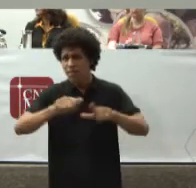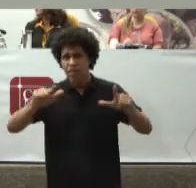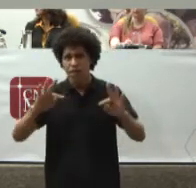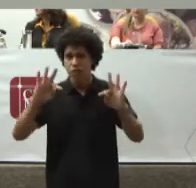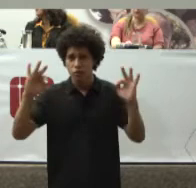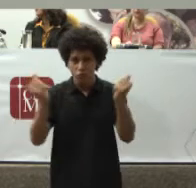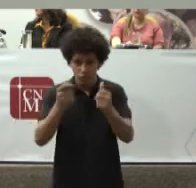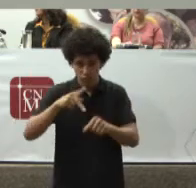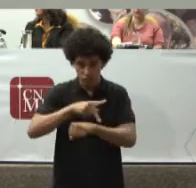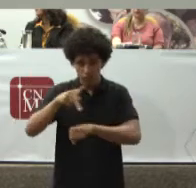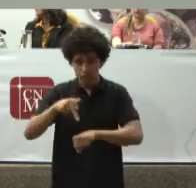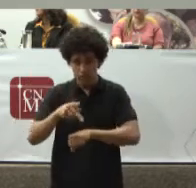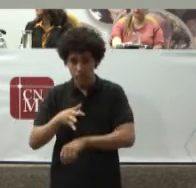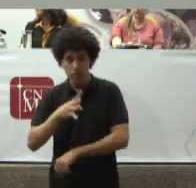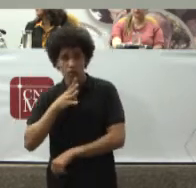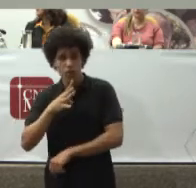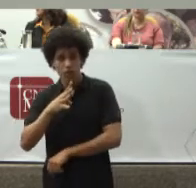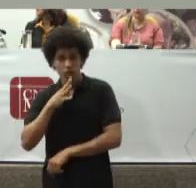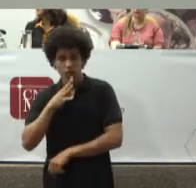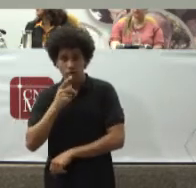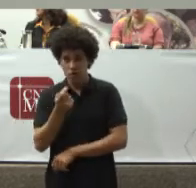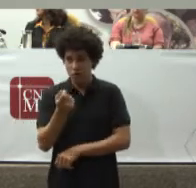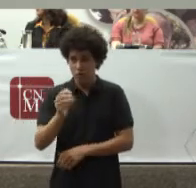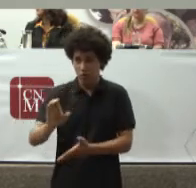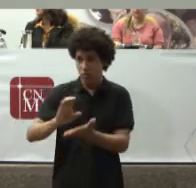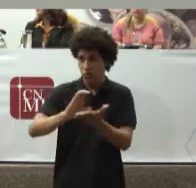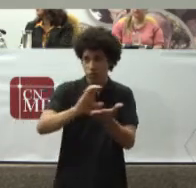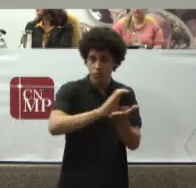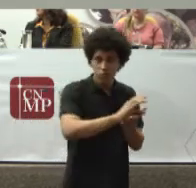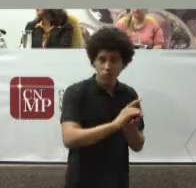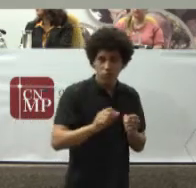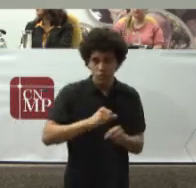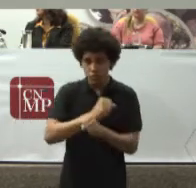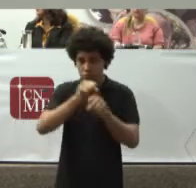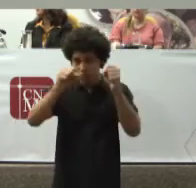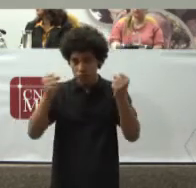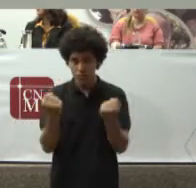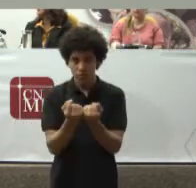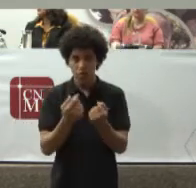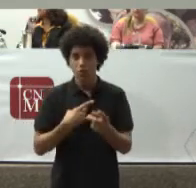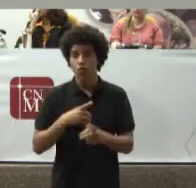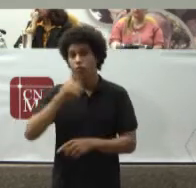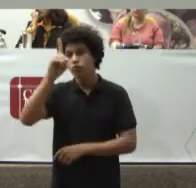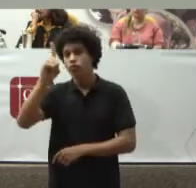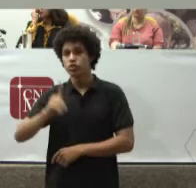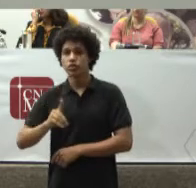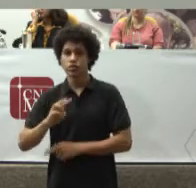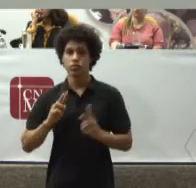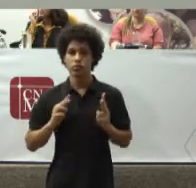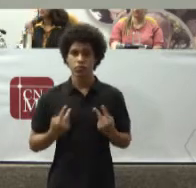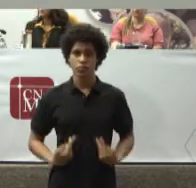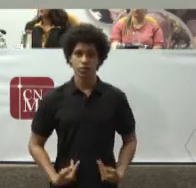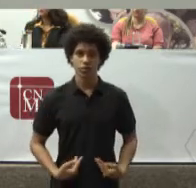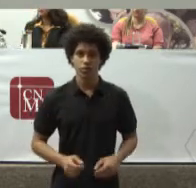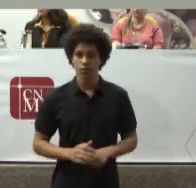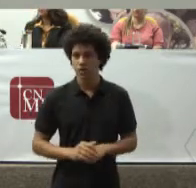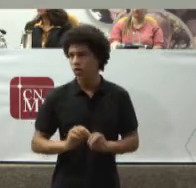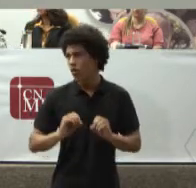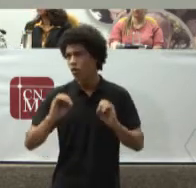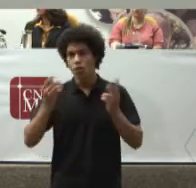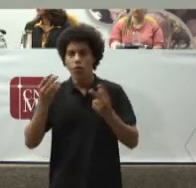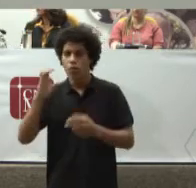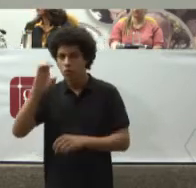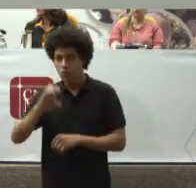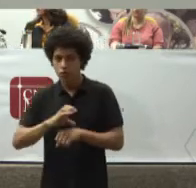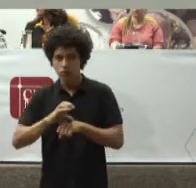Reconhecem Direitos econômicos Sociais E culturais Como direitos humanos Seja na constituição